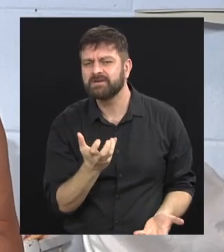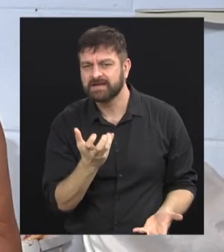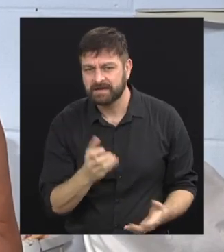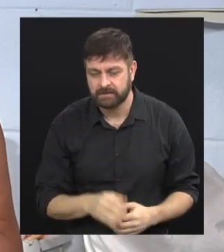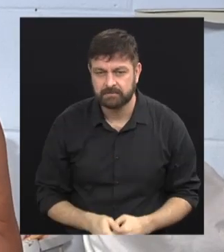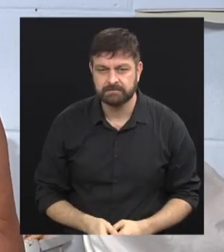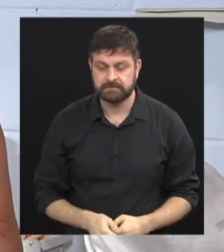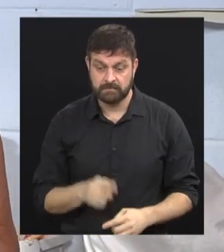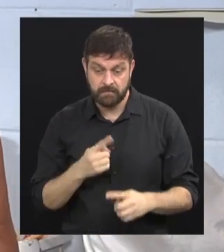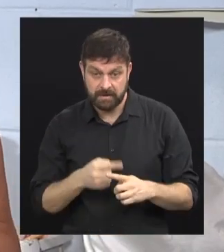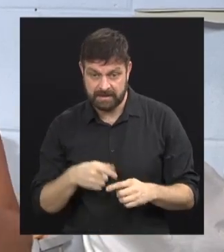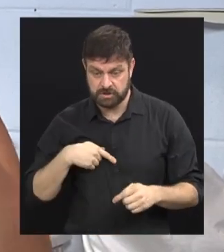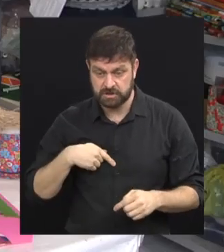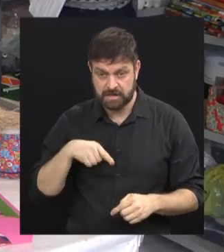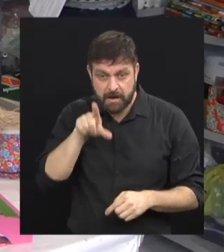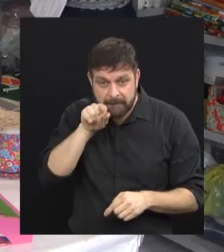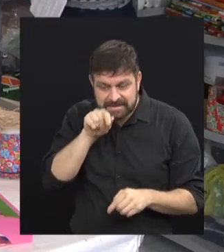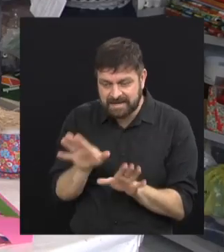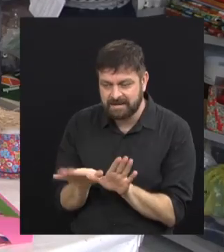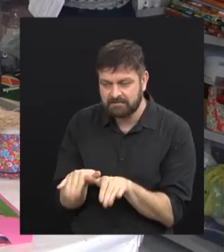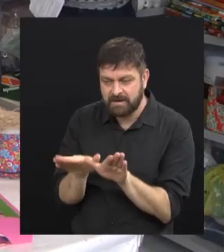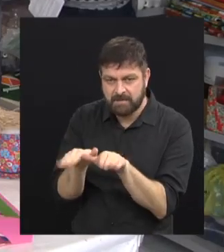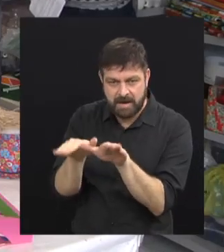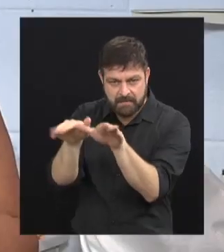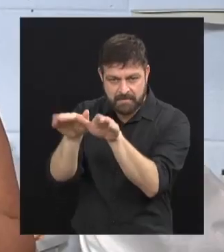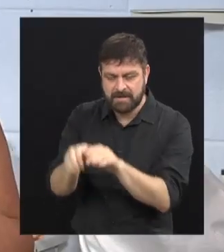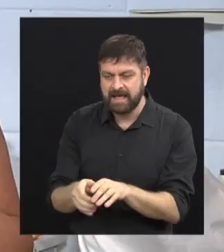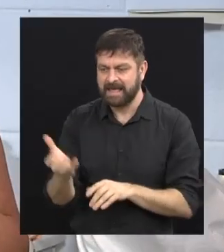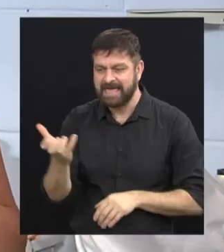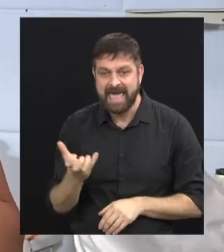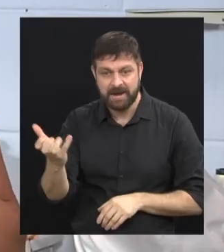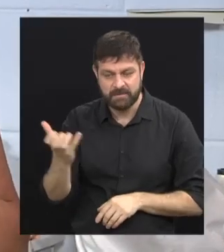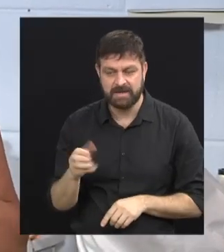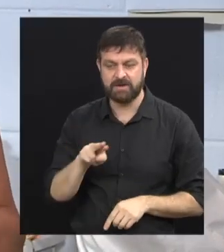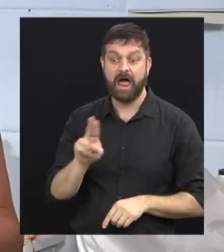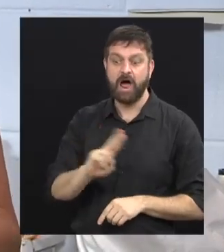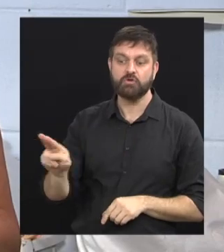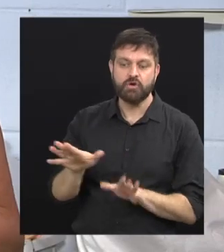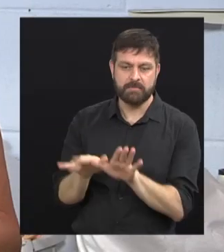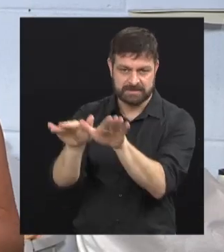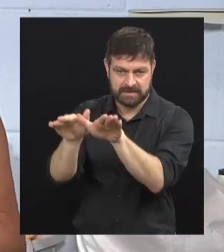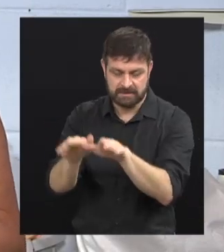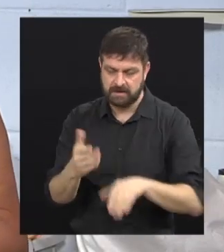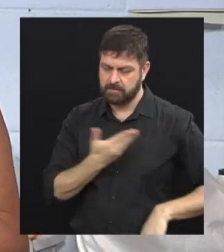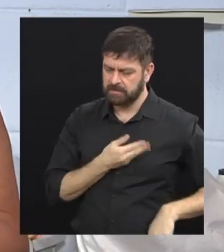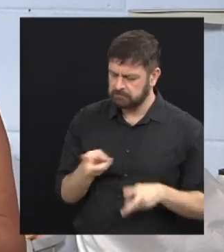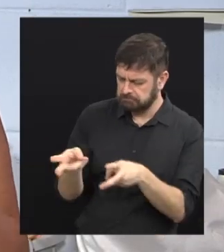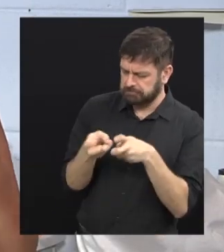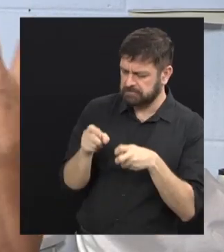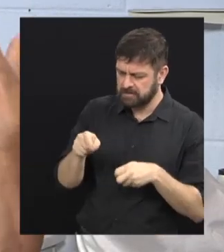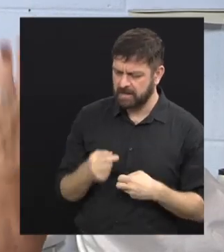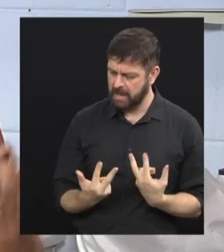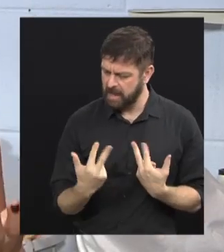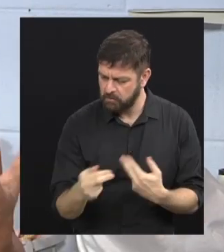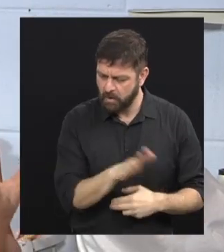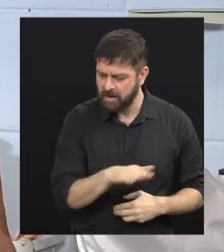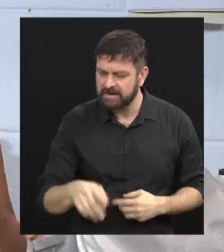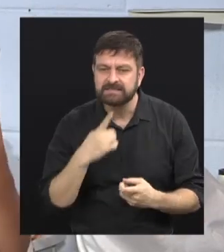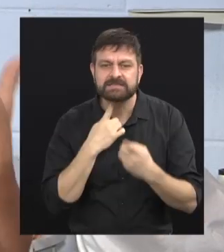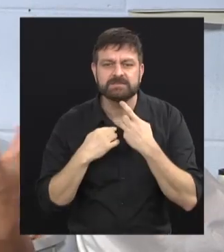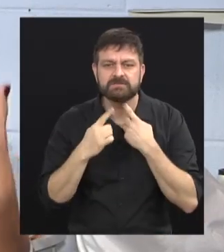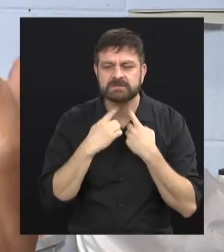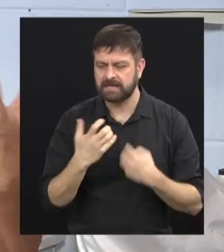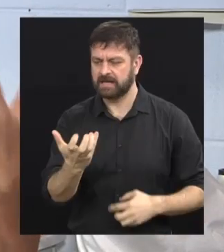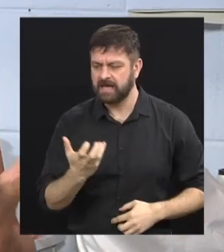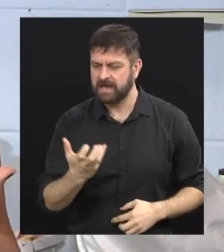Quero Quero, porque tinha os pássaros lá e ficavam gritando Quero Quero. Aí uma das amigas falava, não, é o que as crianças querem.